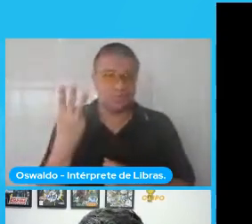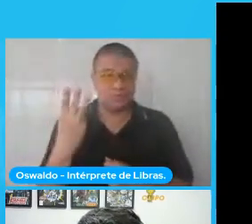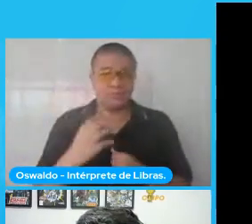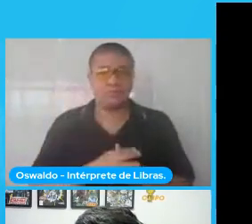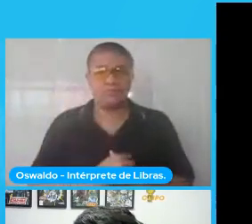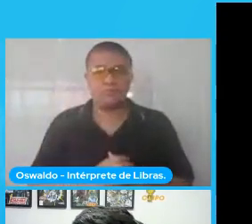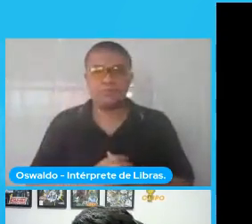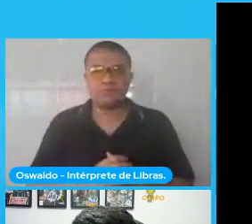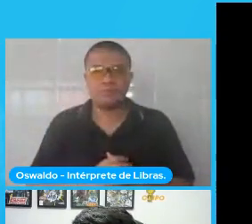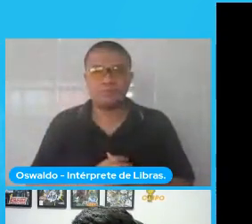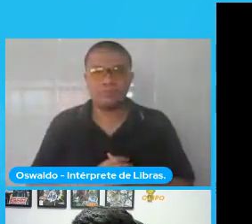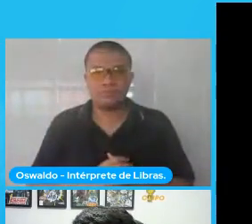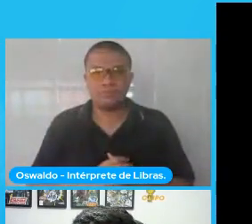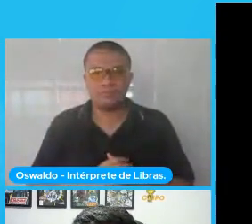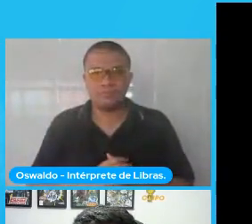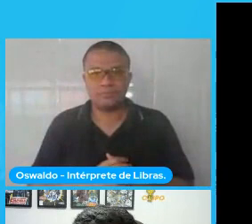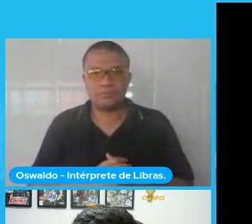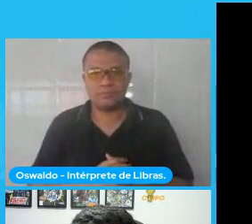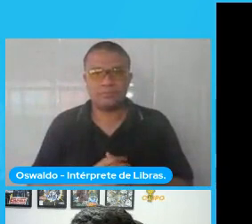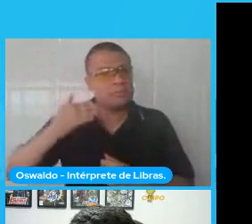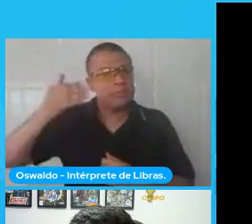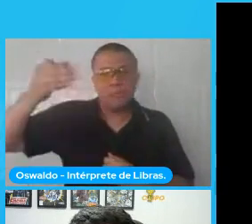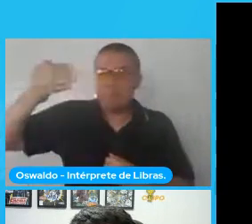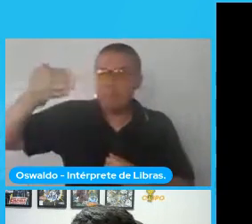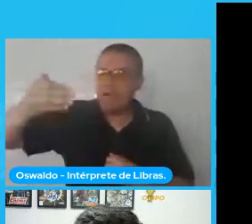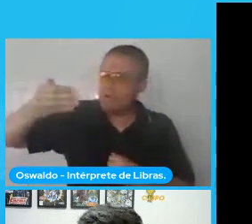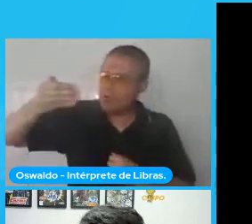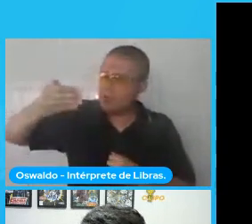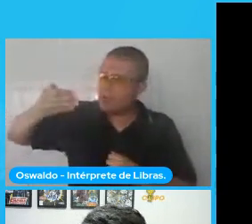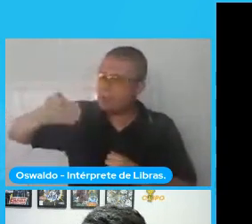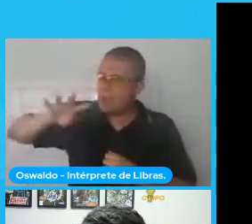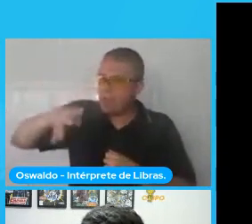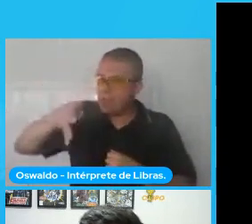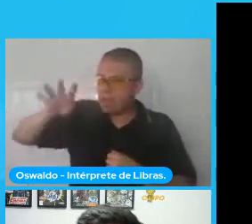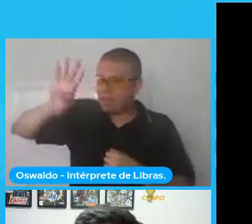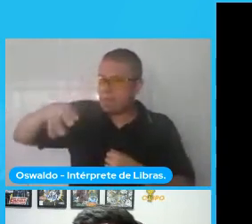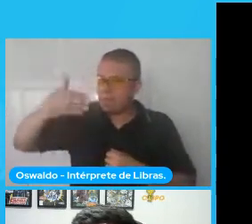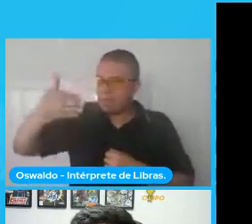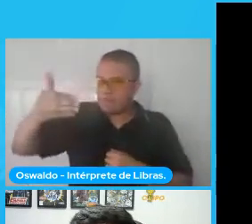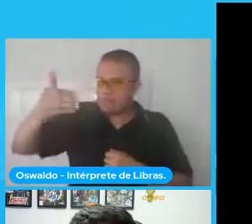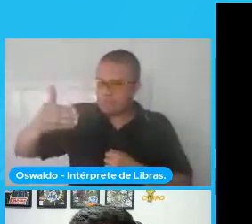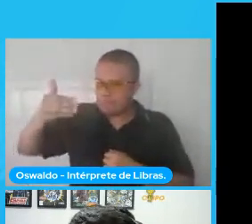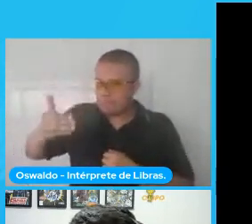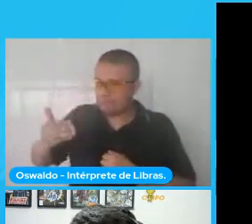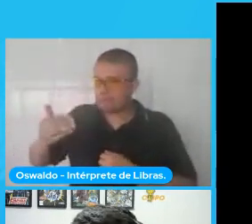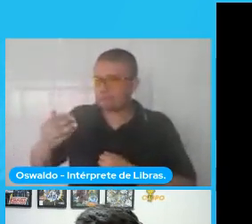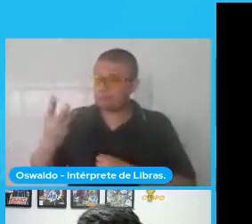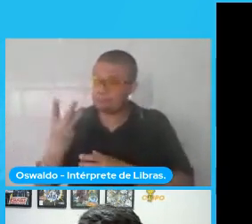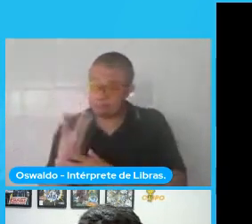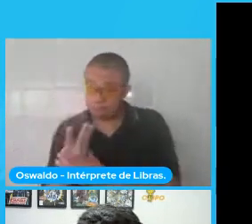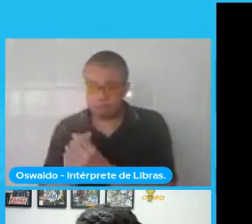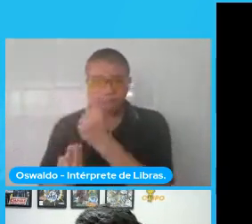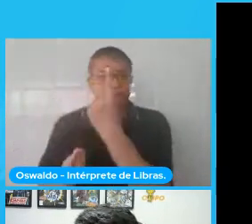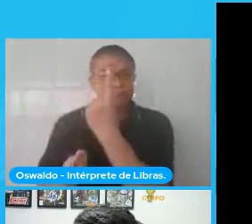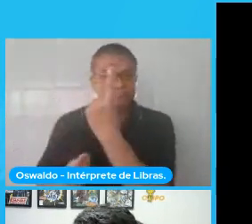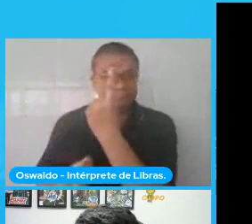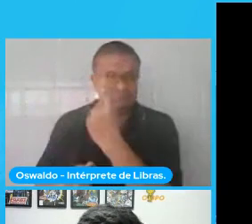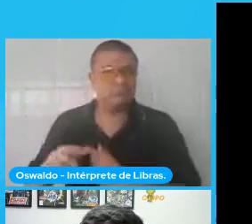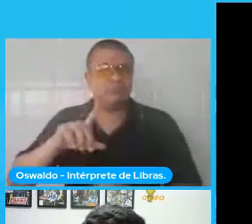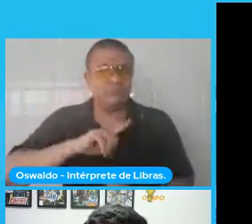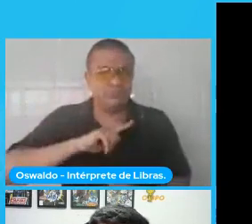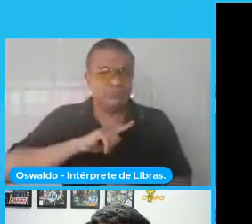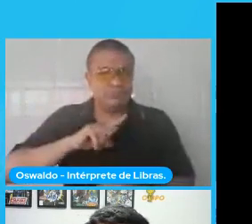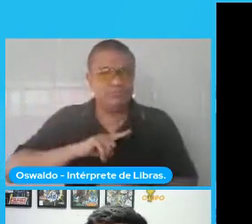a concatenação desses carinhas e daí surgiu a parte do tensorflow que é um framework de tratamento de tensor